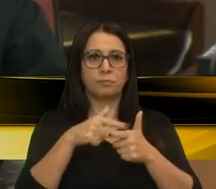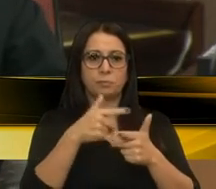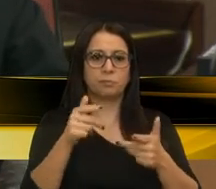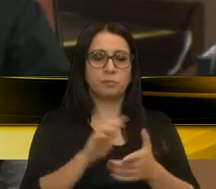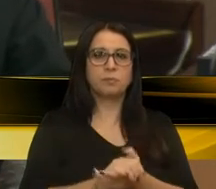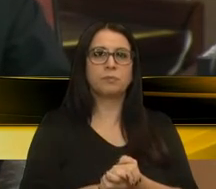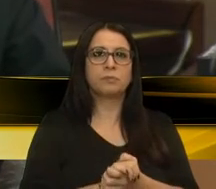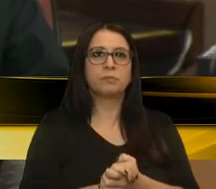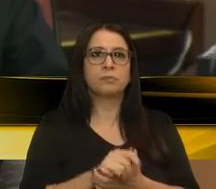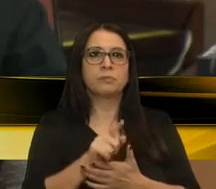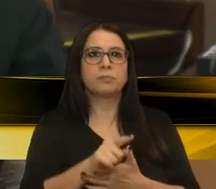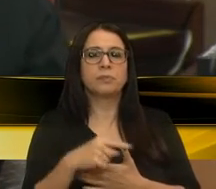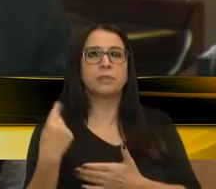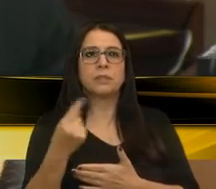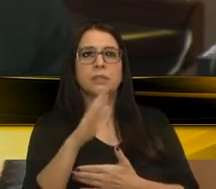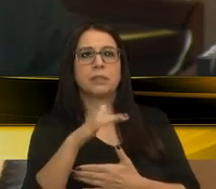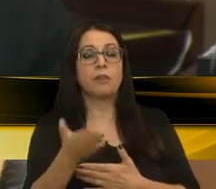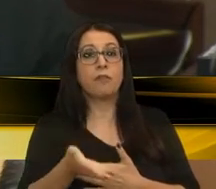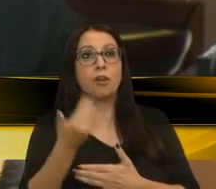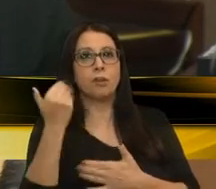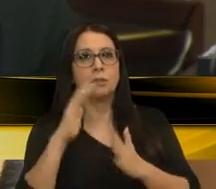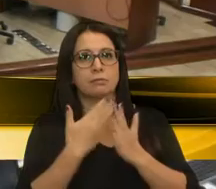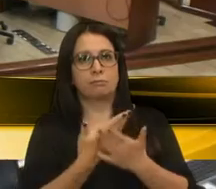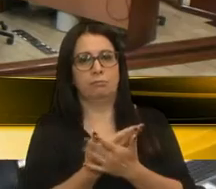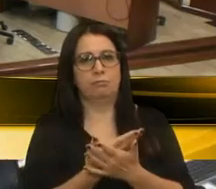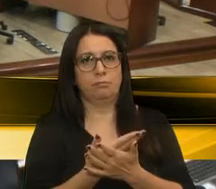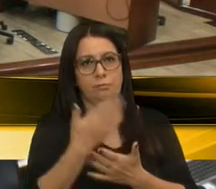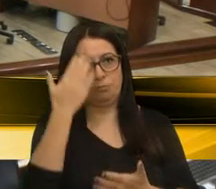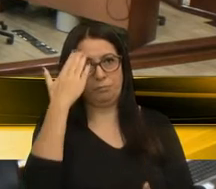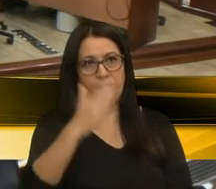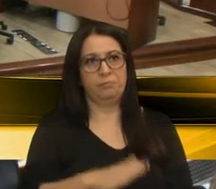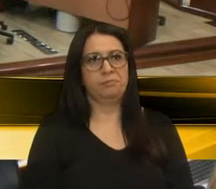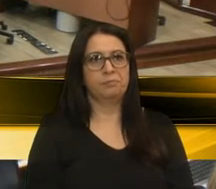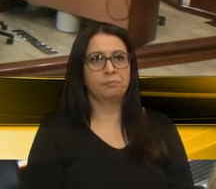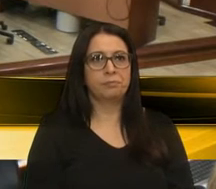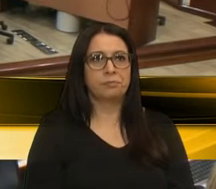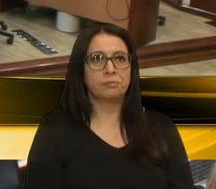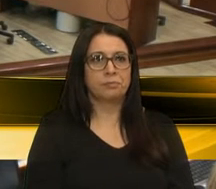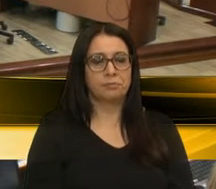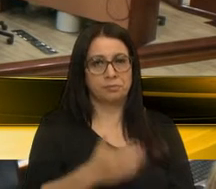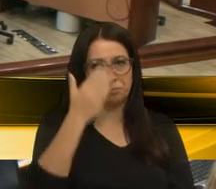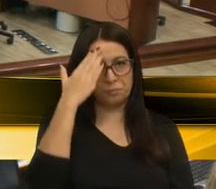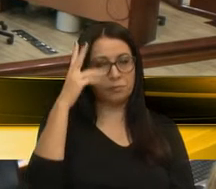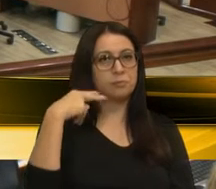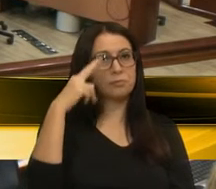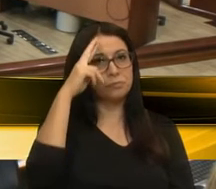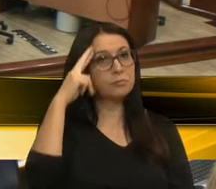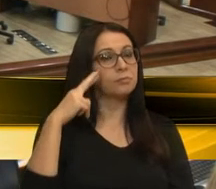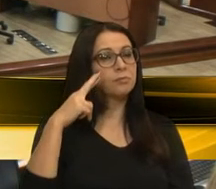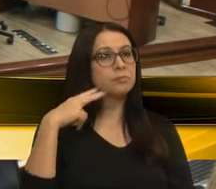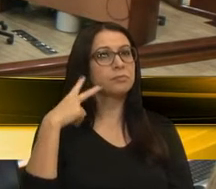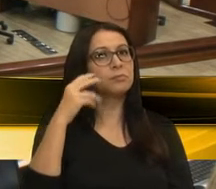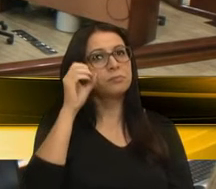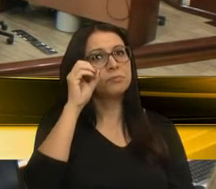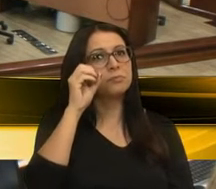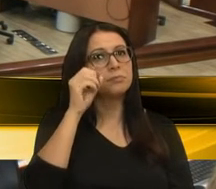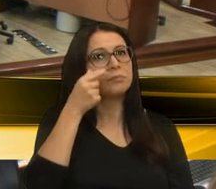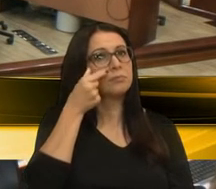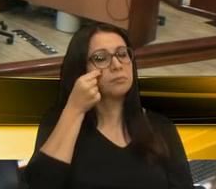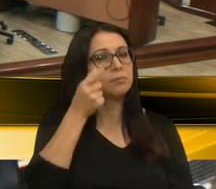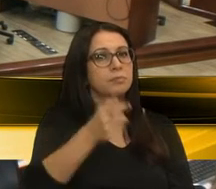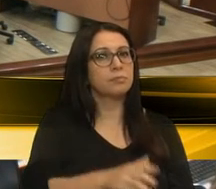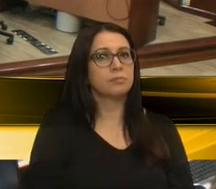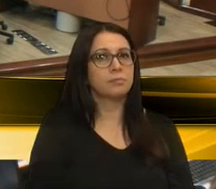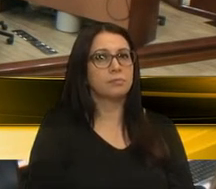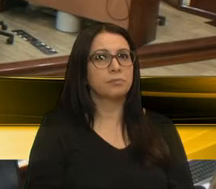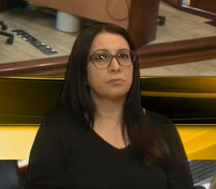bancas de revistas, e não as crianças que estão fora da escola. Obrigado. Obrigado, vereador Rafael. Vereador Friço, o